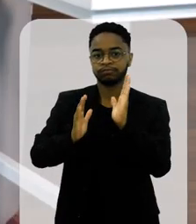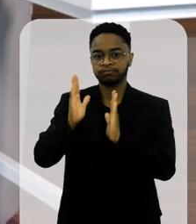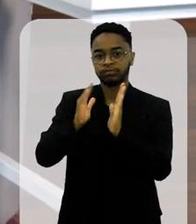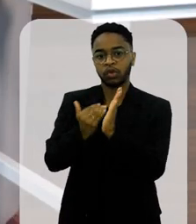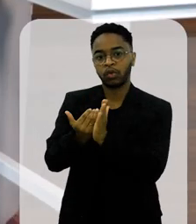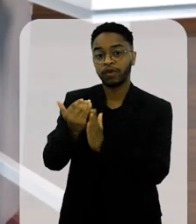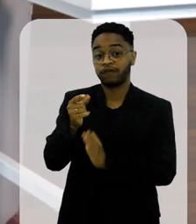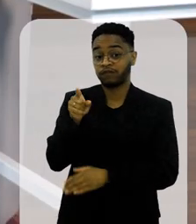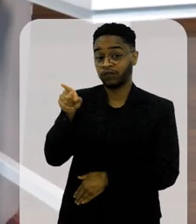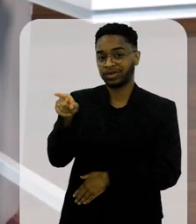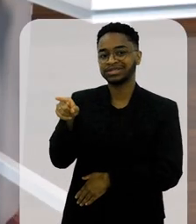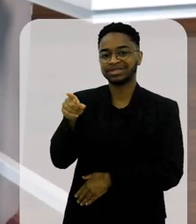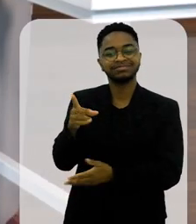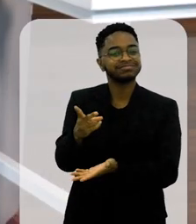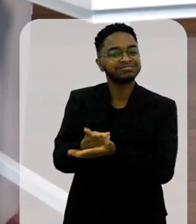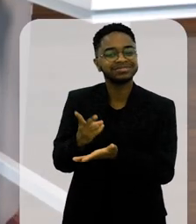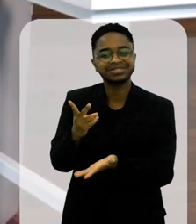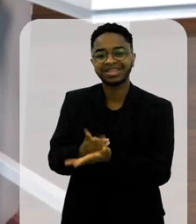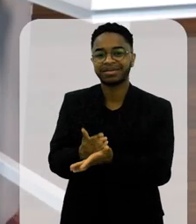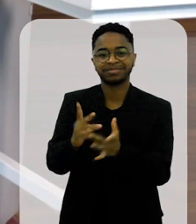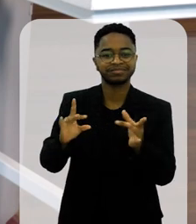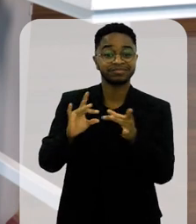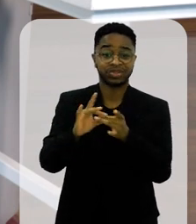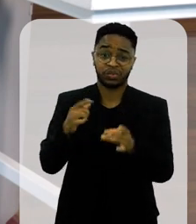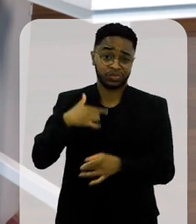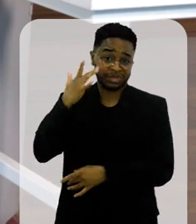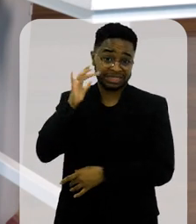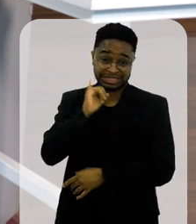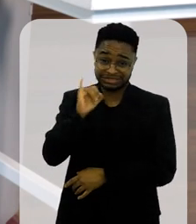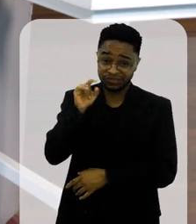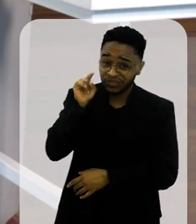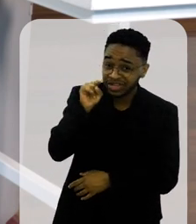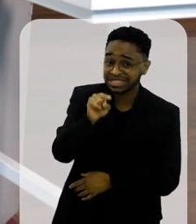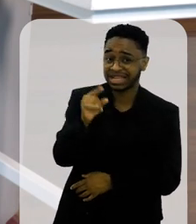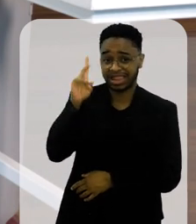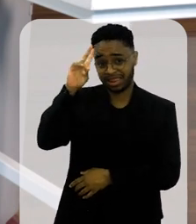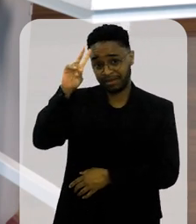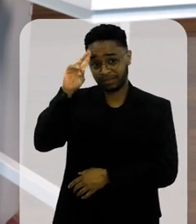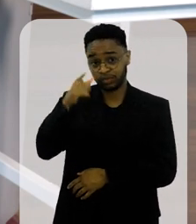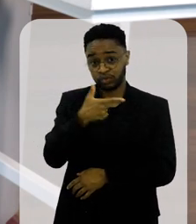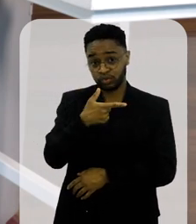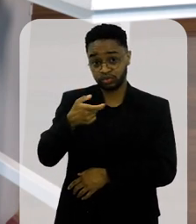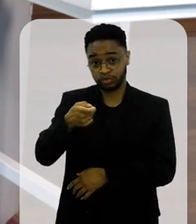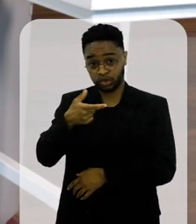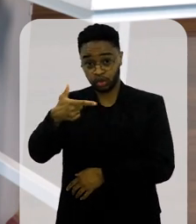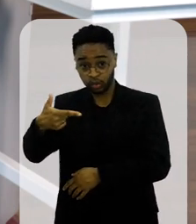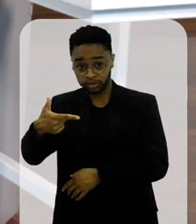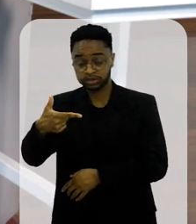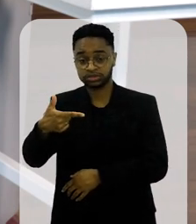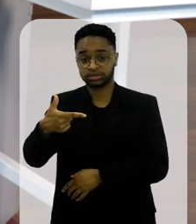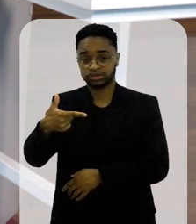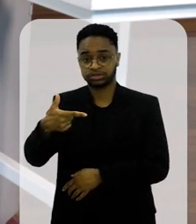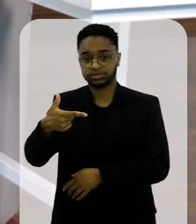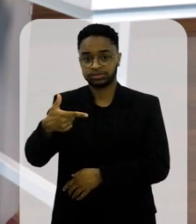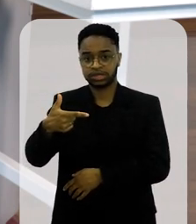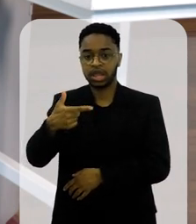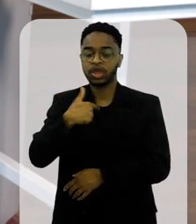assim, nesse começo em que você foi muito presente, aí agora eu não sei se você vai lembrar disso. Em 2002,